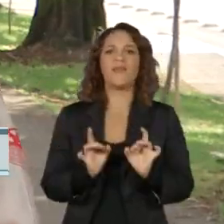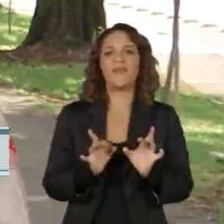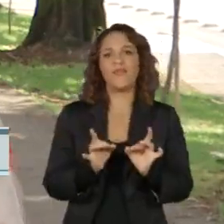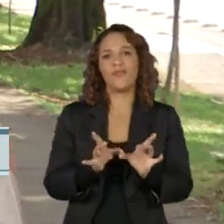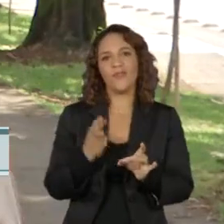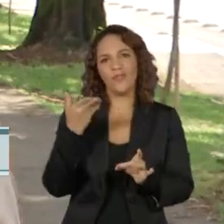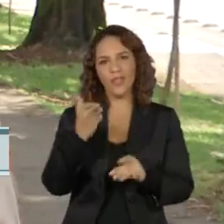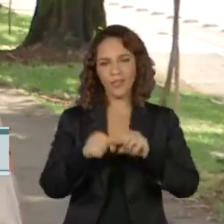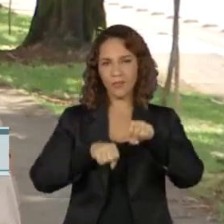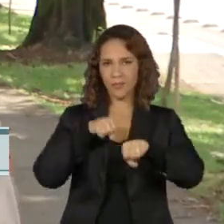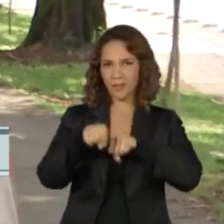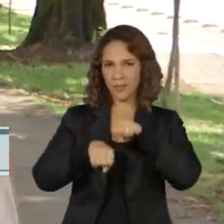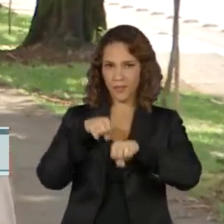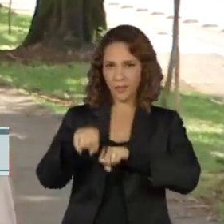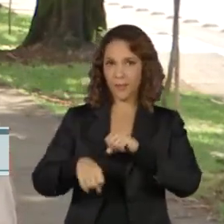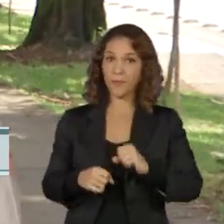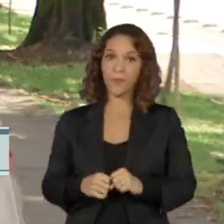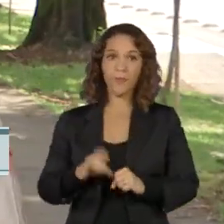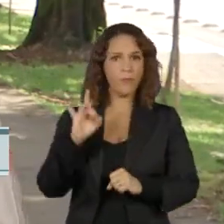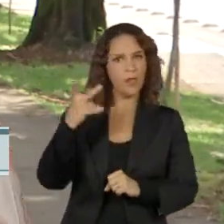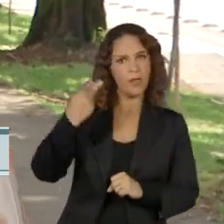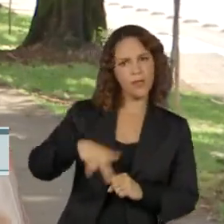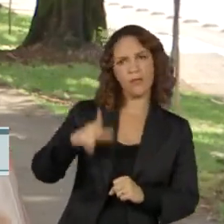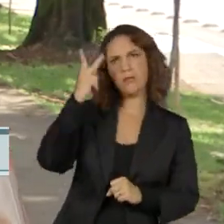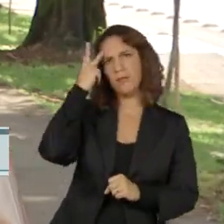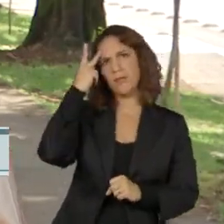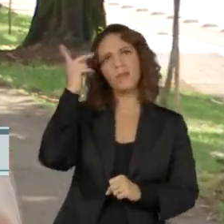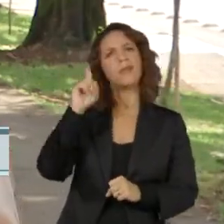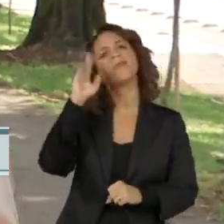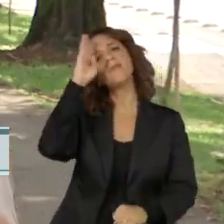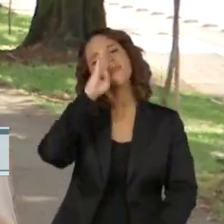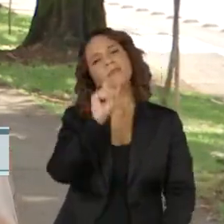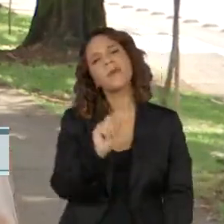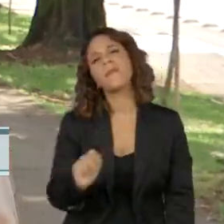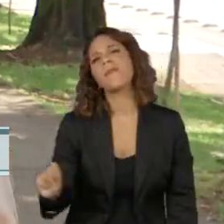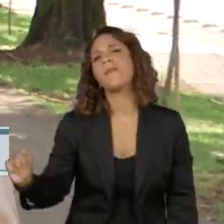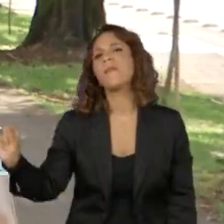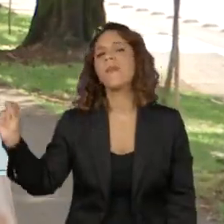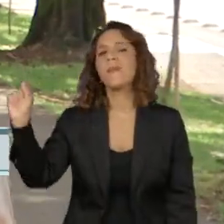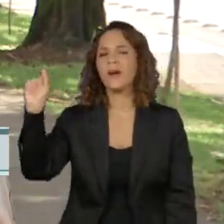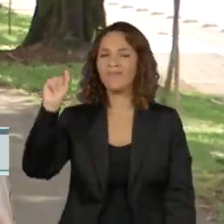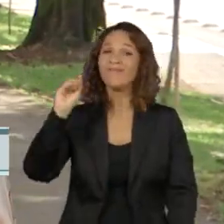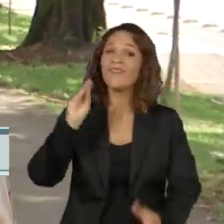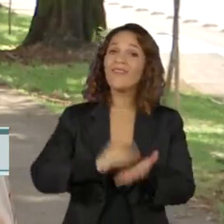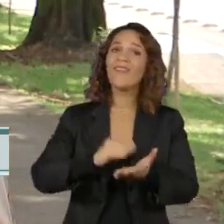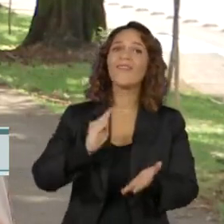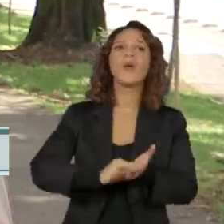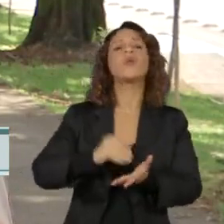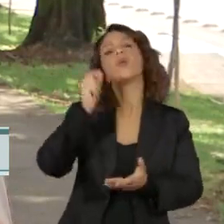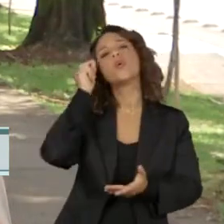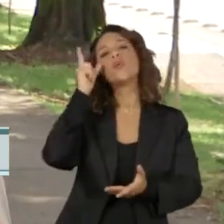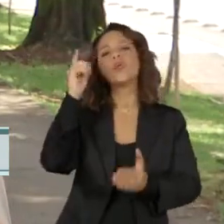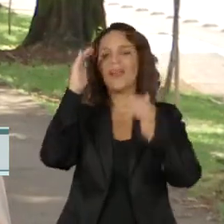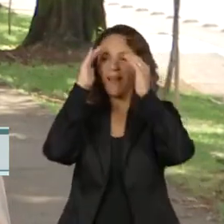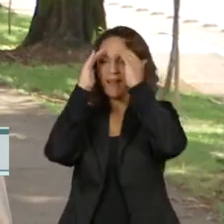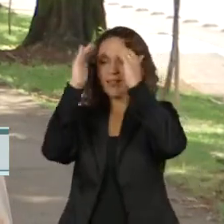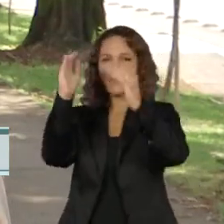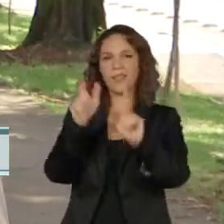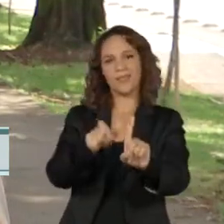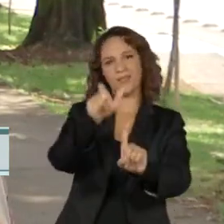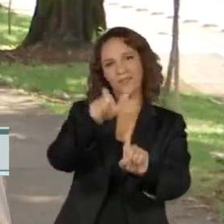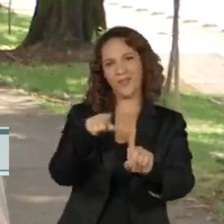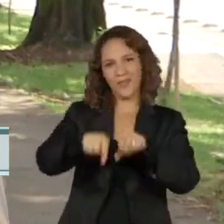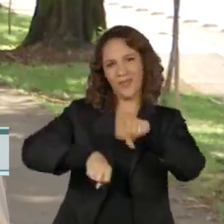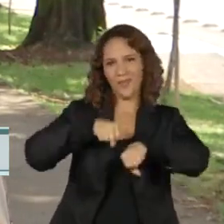meio de transporte. Não só São Paulo, mas todo o Brasil carece de uma cultura de mais respeito ao ciclista,